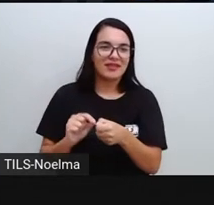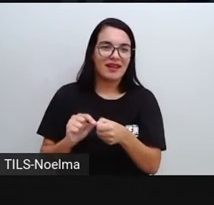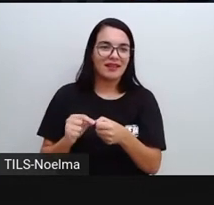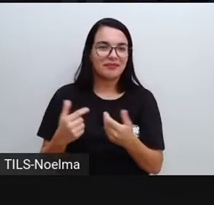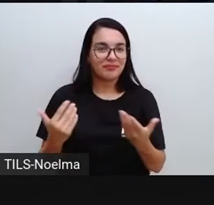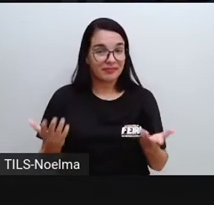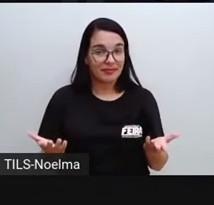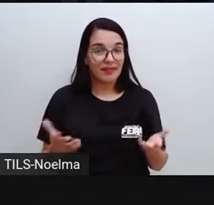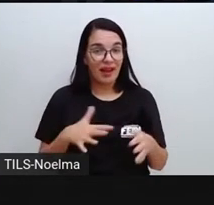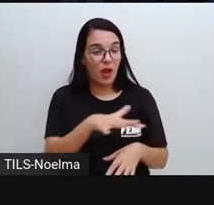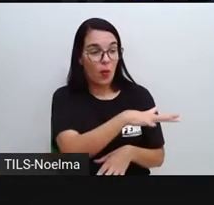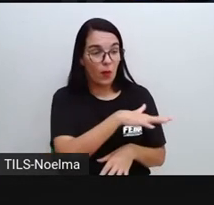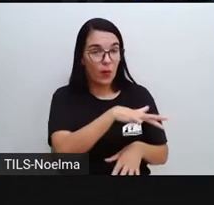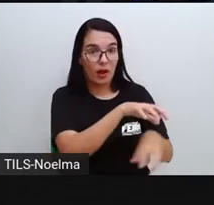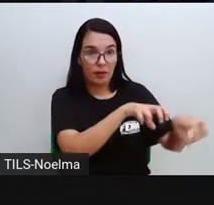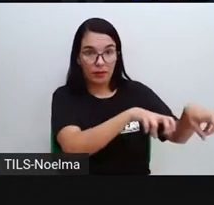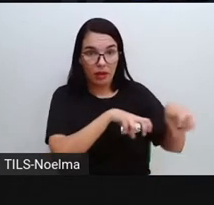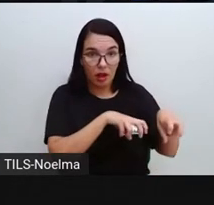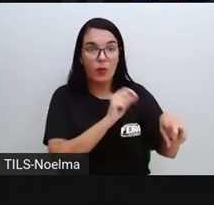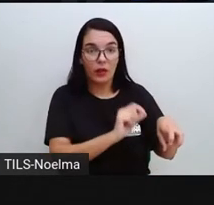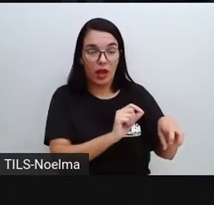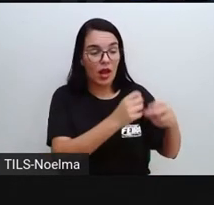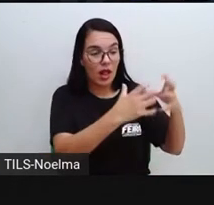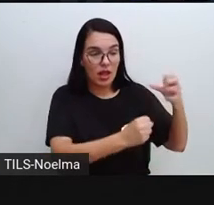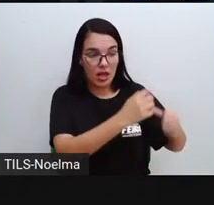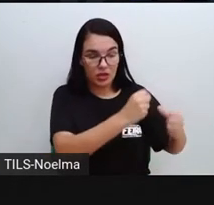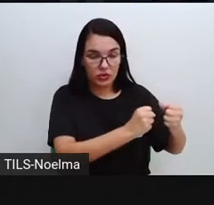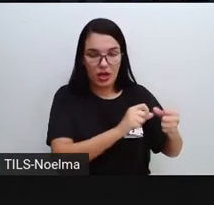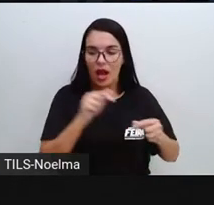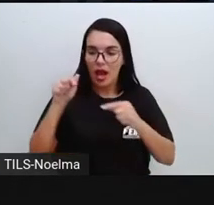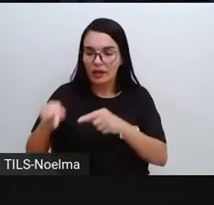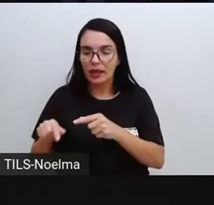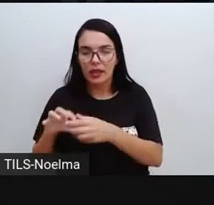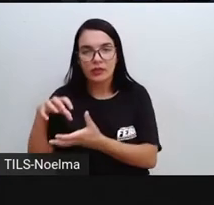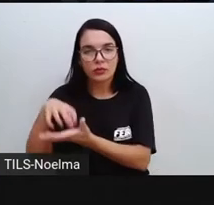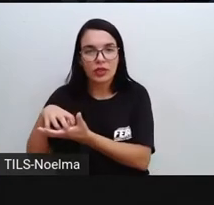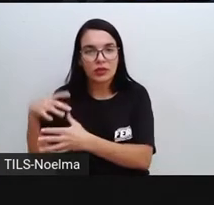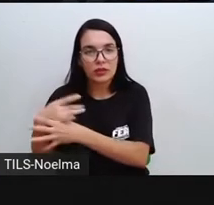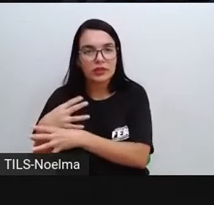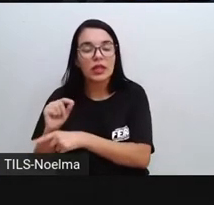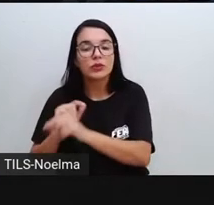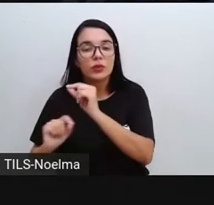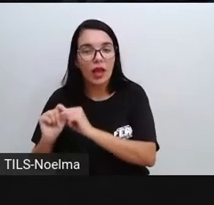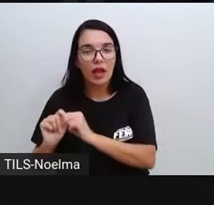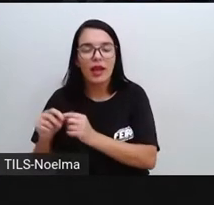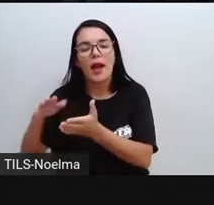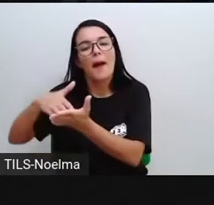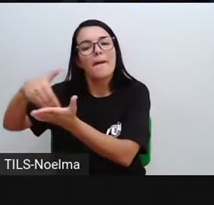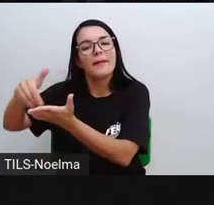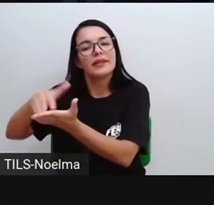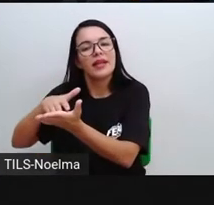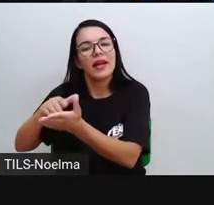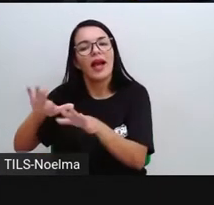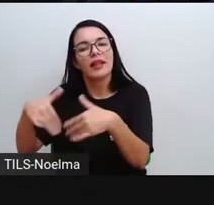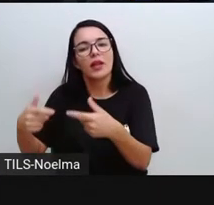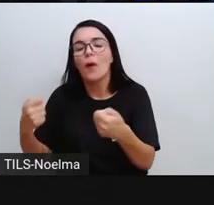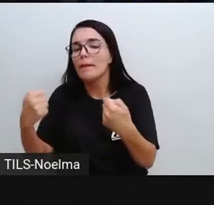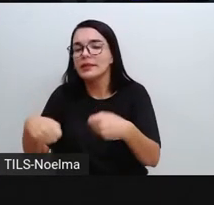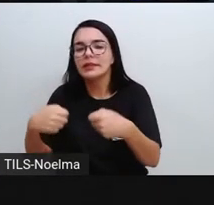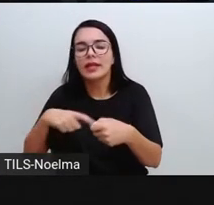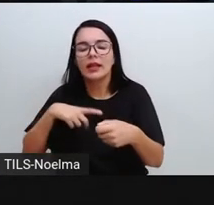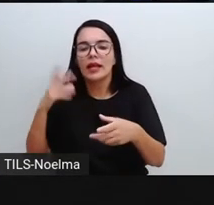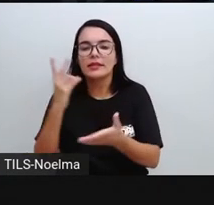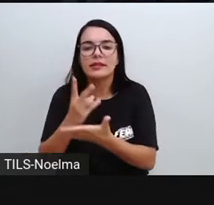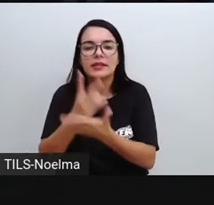No meio rural. Então, há uma interdependência. Do mesmo jeito que a produção que é feita ali, a partir da agricultura,